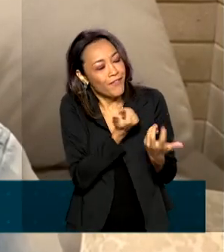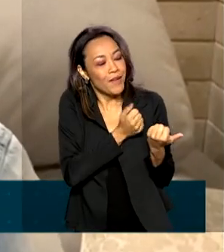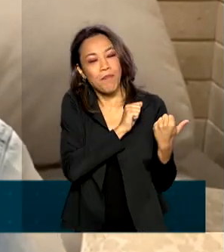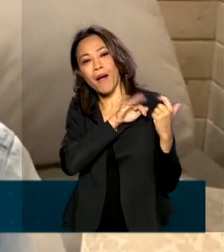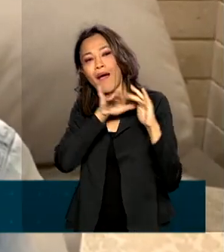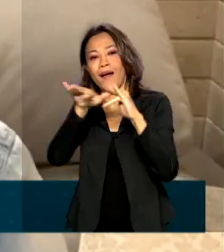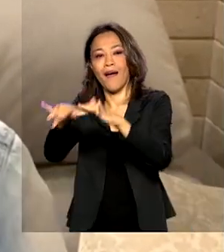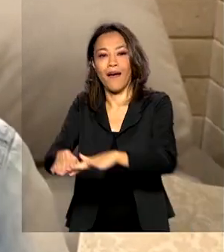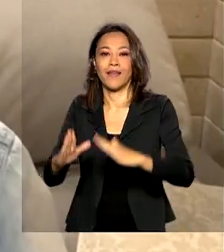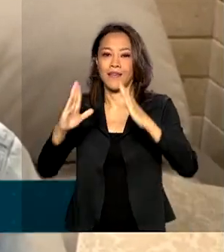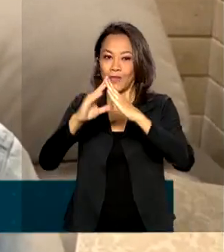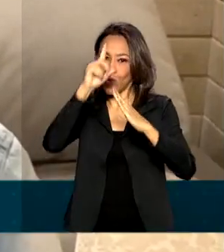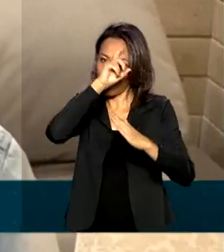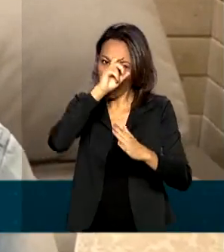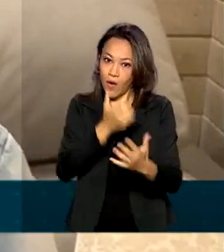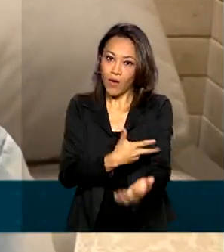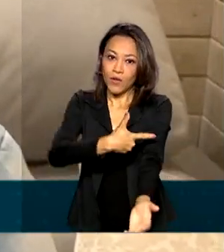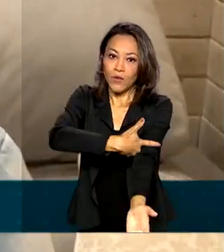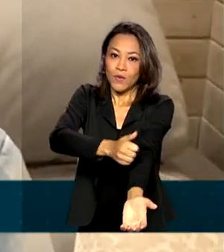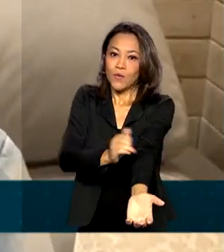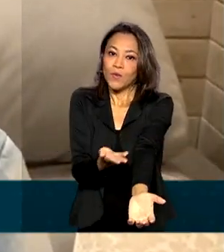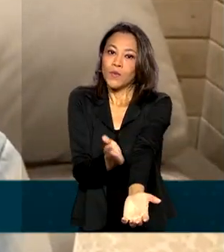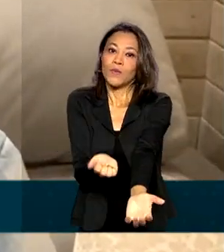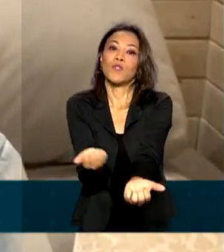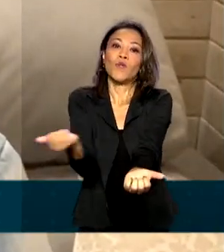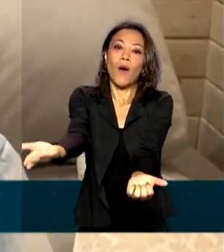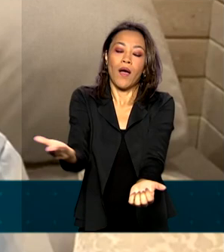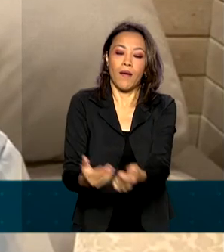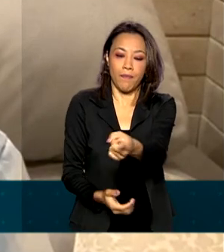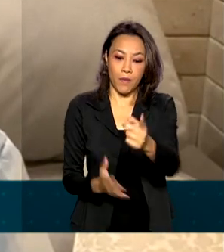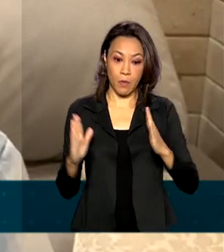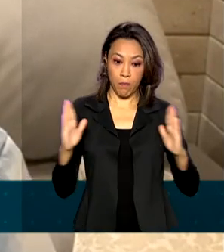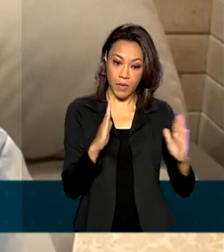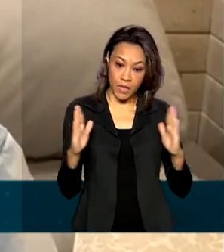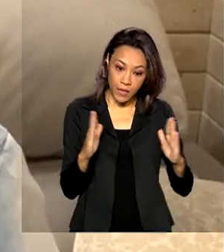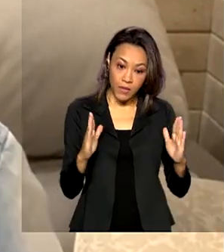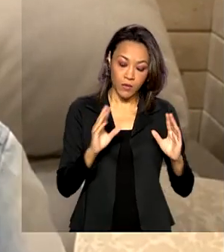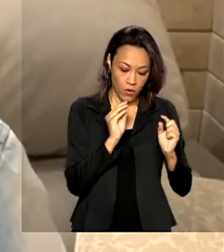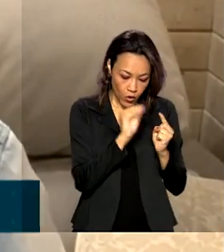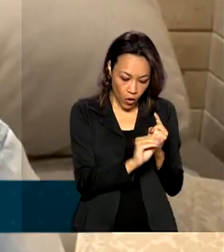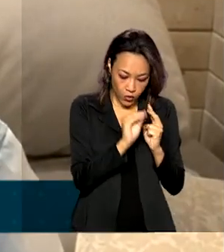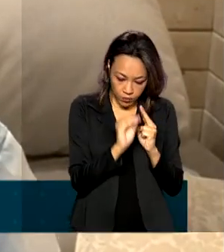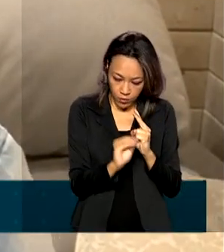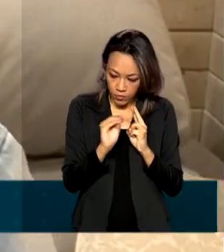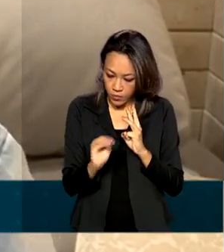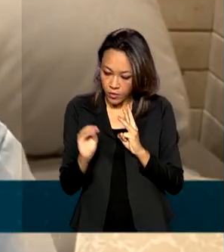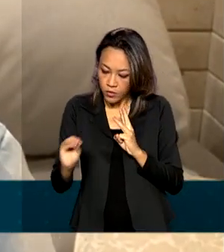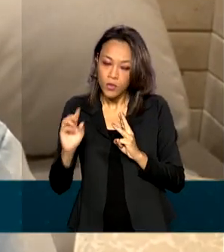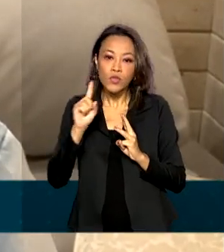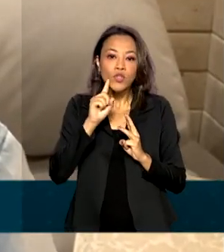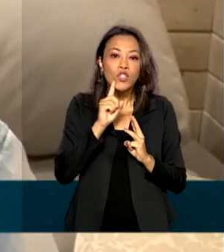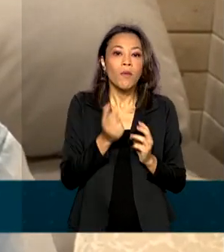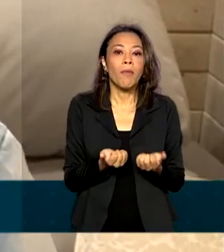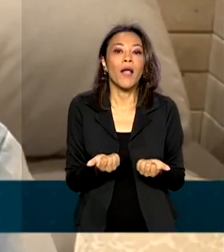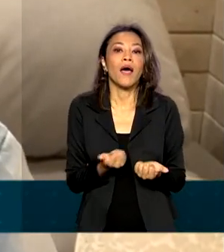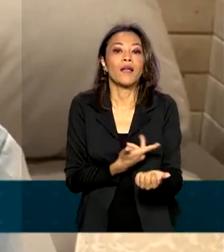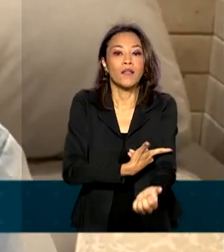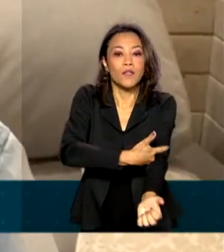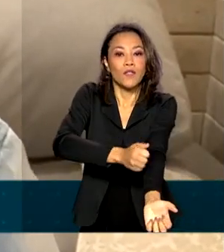continuar doando sangue. Colocamos o tempo mínimo entre as doações no calendário. E assim que estivermos liberadas para ele doar, vamos estar lá de